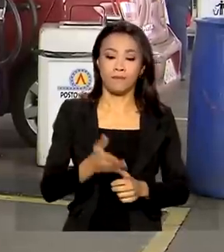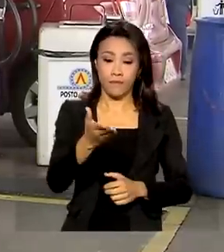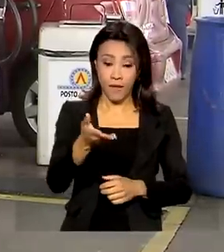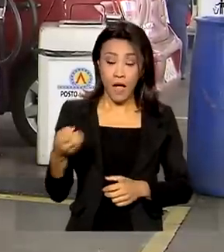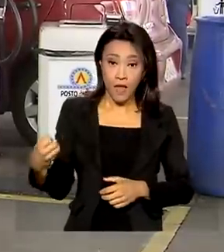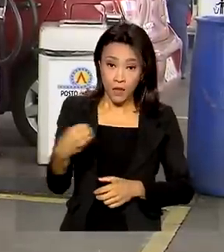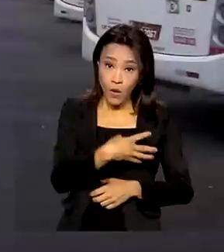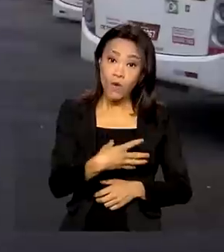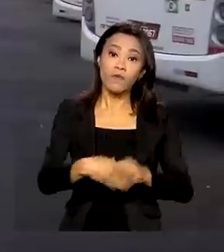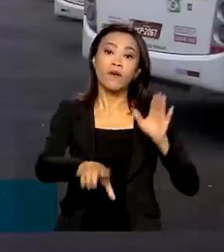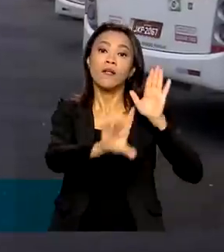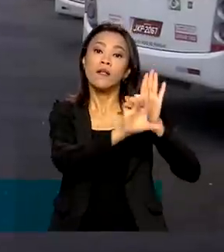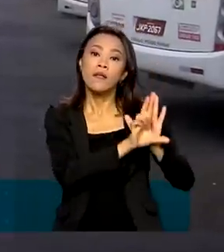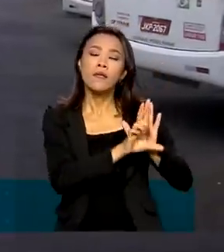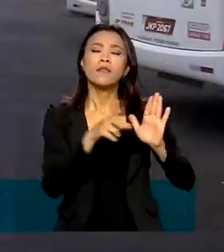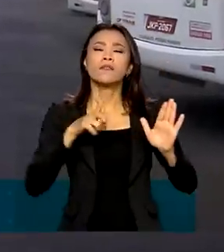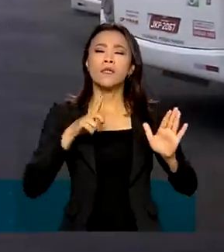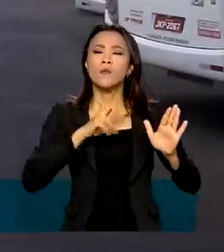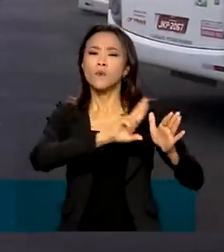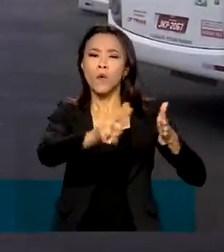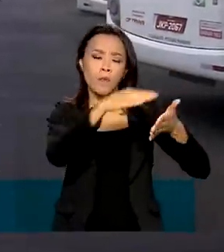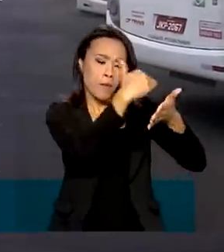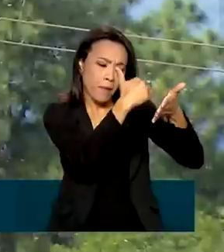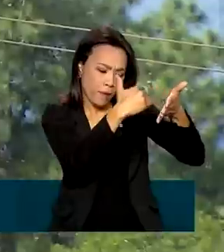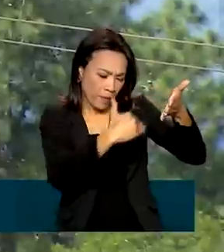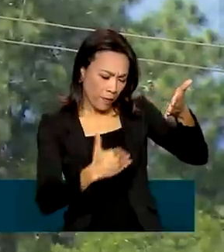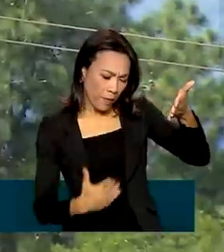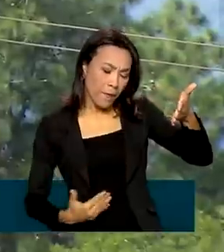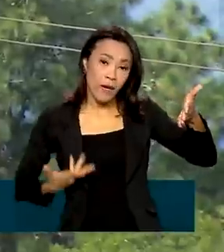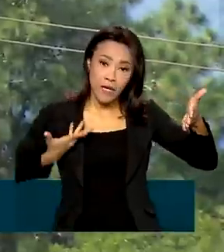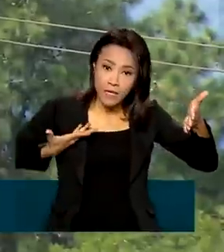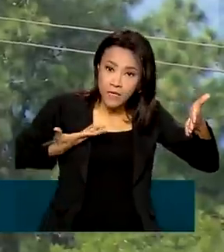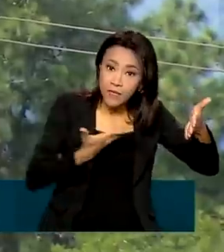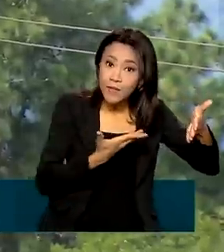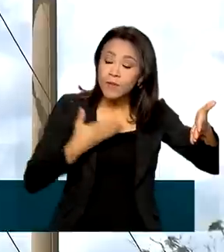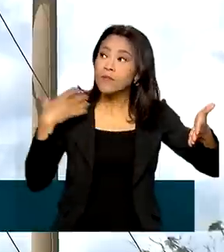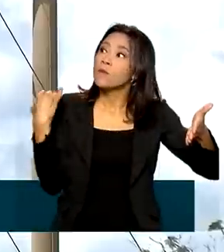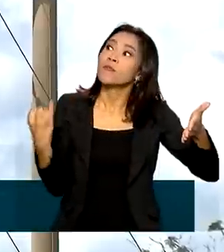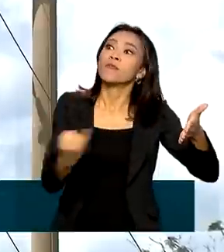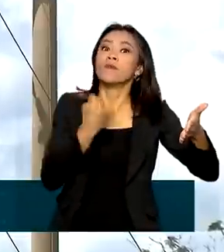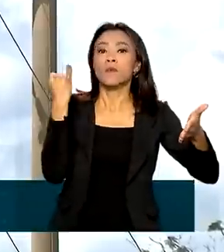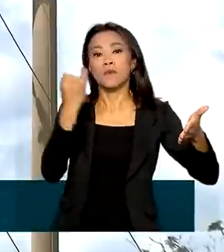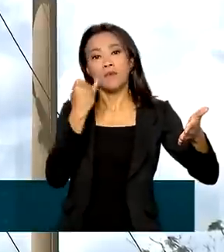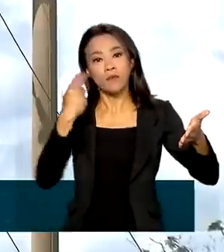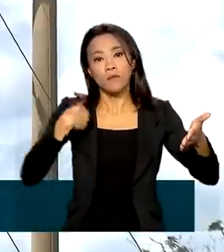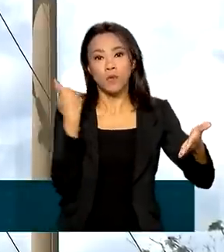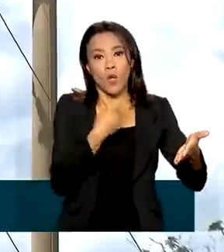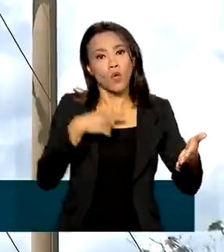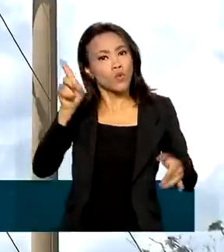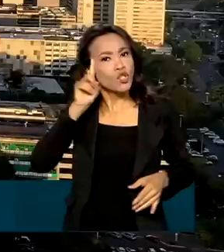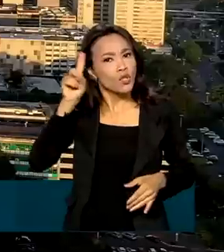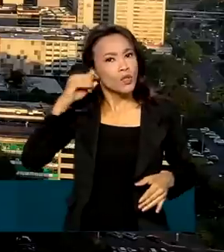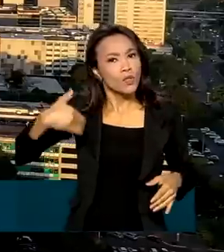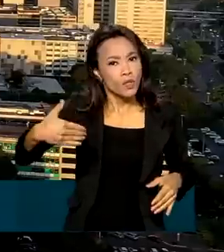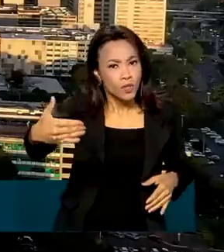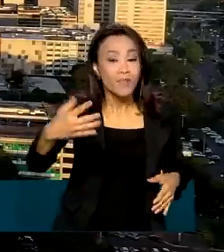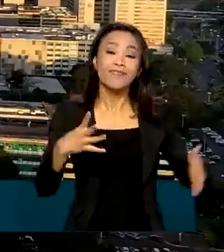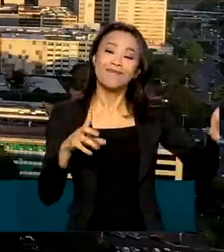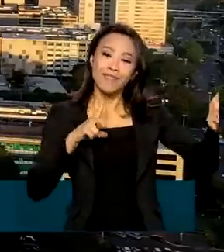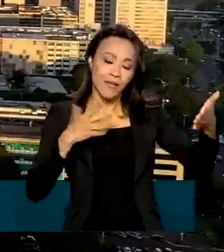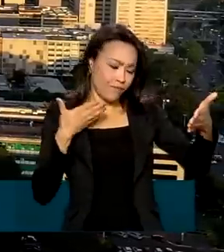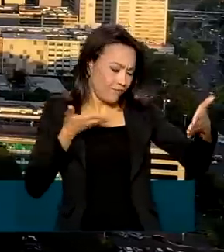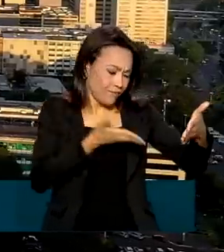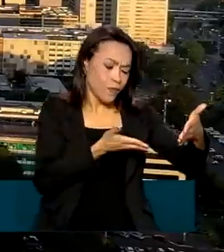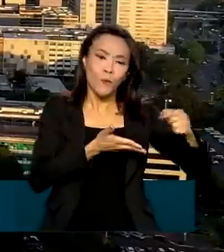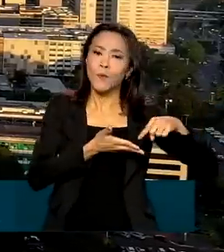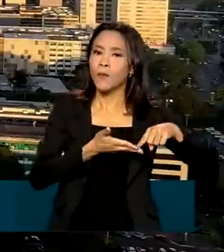legislação definiu uma lista de bens e serviços que são essenciais para o nosso dia a dia. Entre eles, os serviços